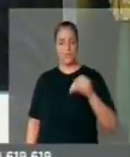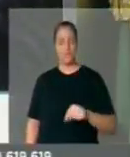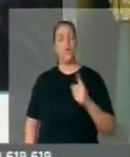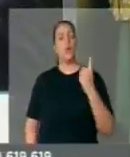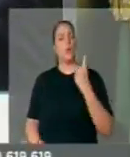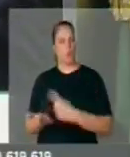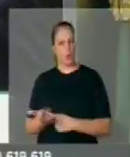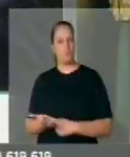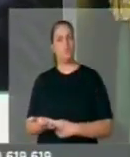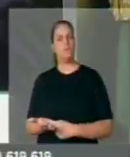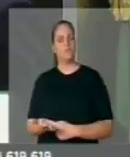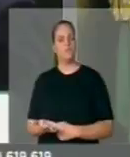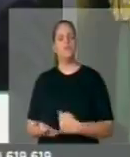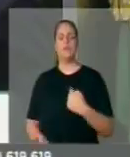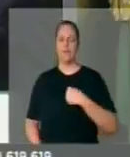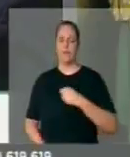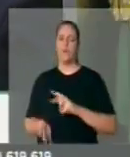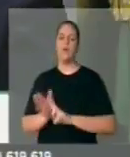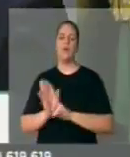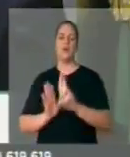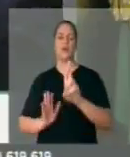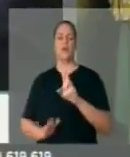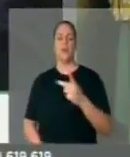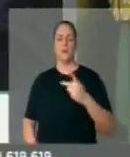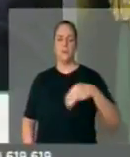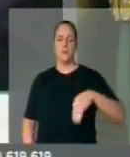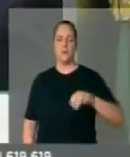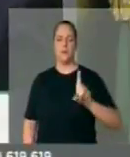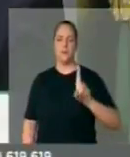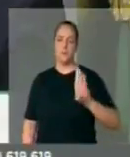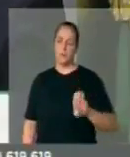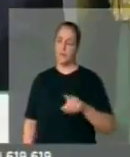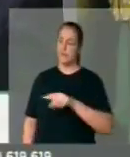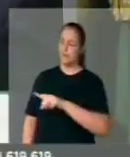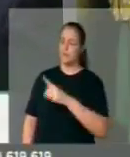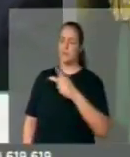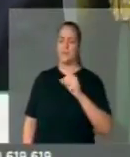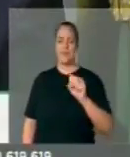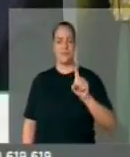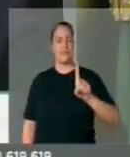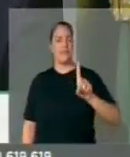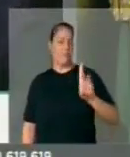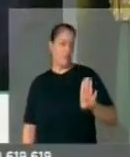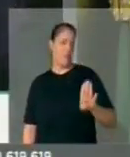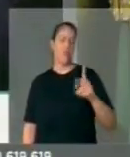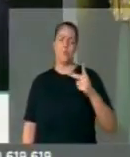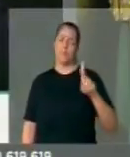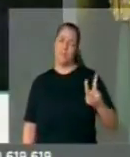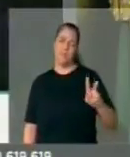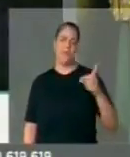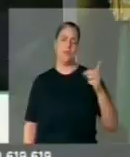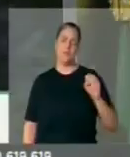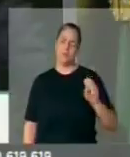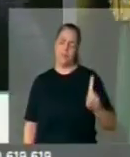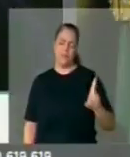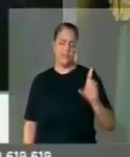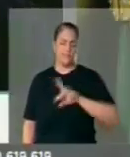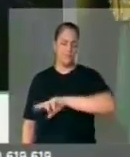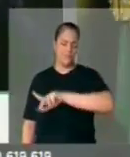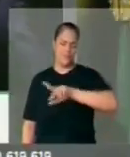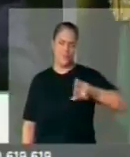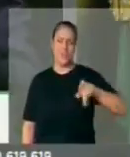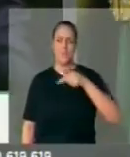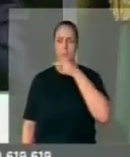casa e eu estou aqui em nome do PMDB, como V. Exª teve em nome do PSDB, outro em nome do PV, PSD, porque